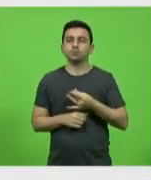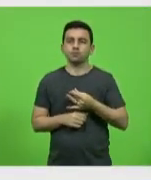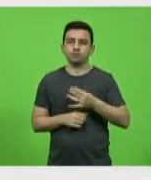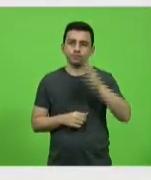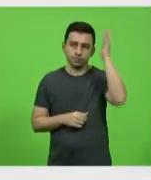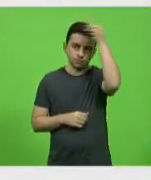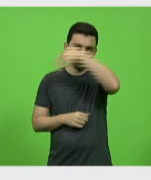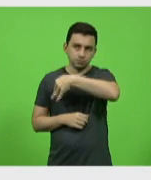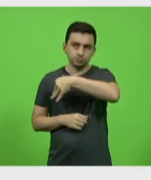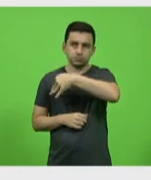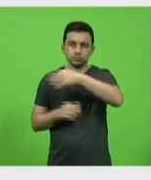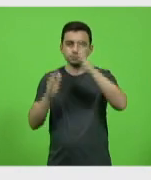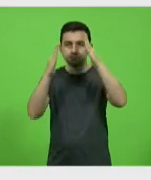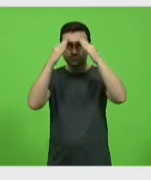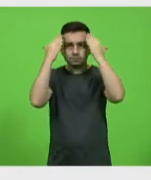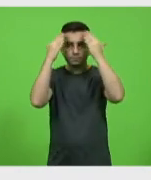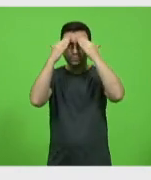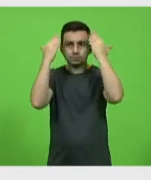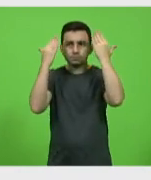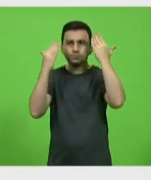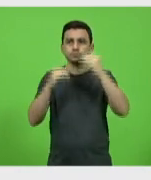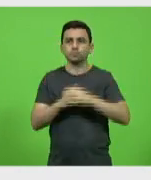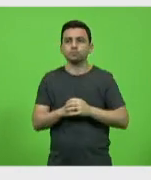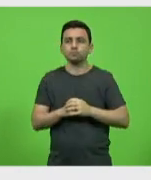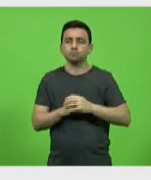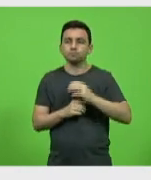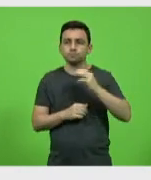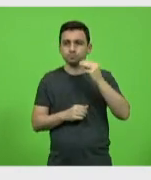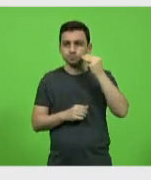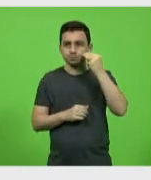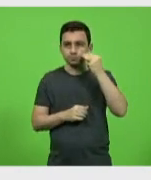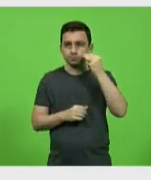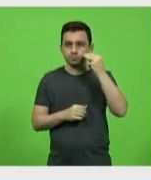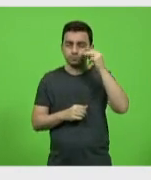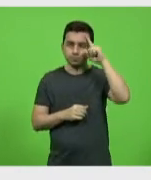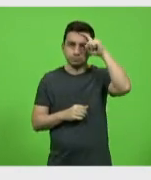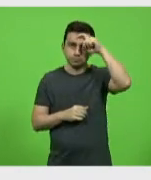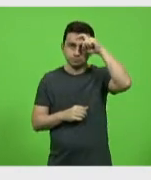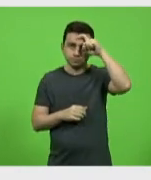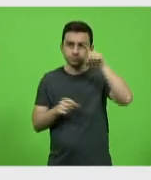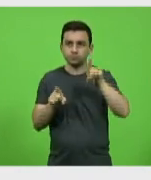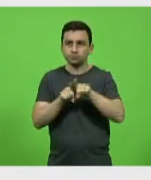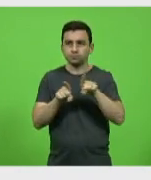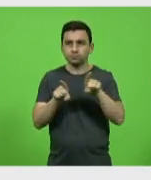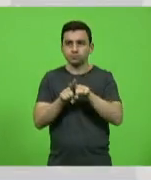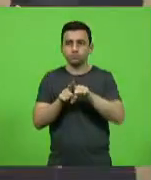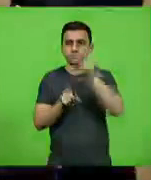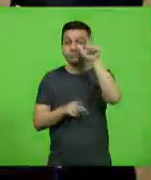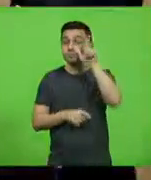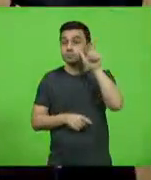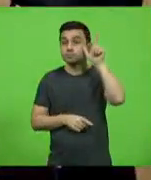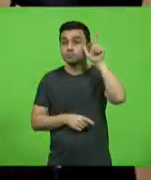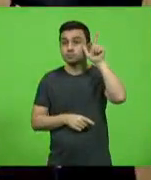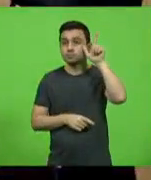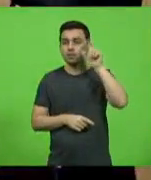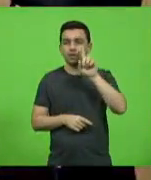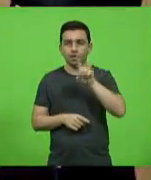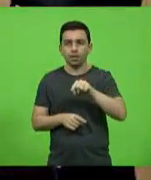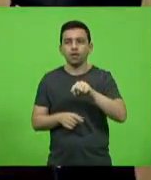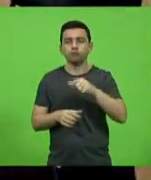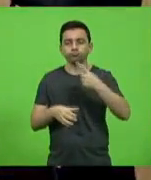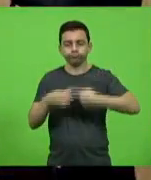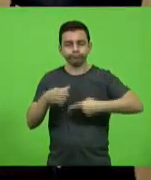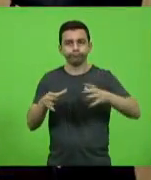deputado José Milton Schaeffer, deputado Marcos Vieira e deputado Laércio Schuster. Essa será a comissão.